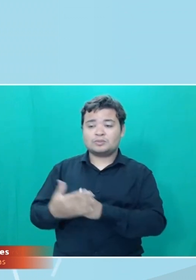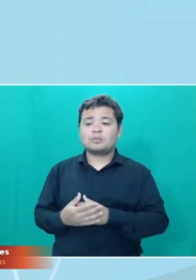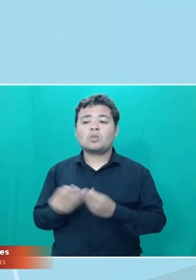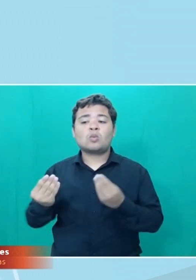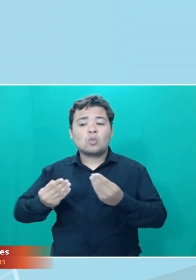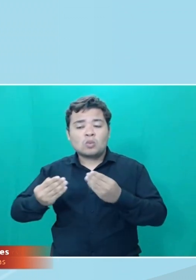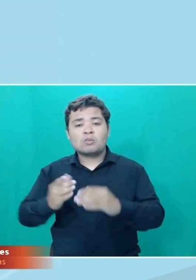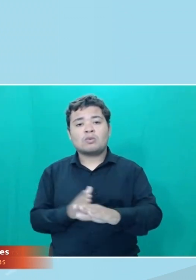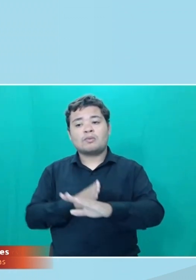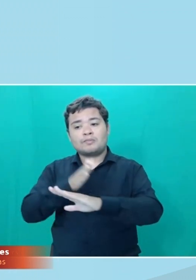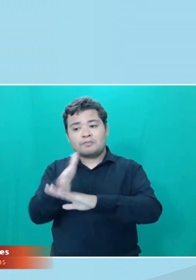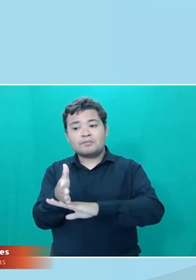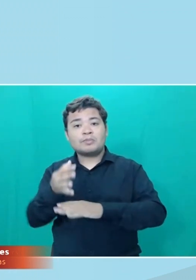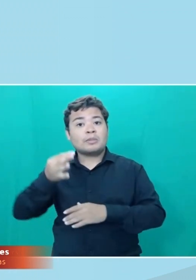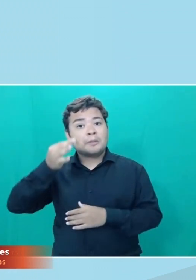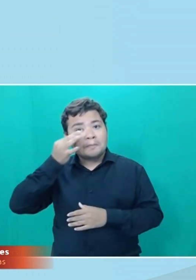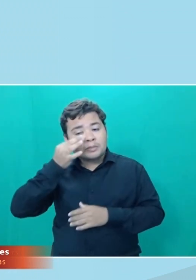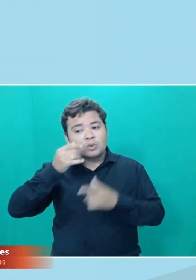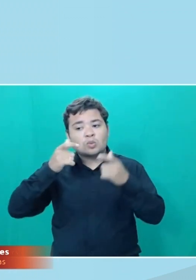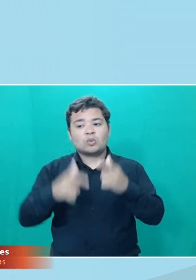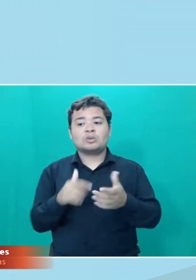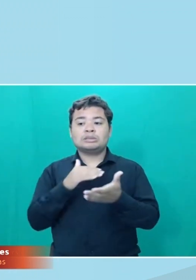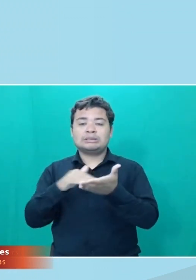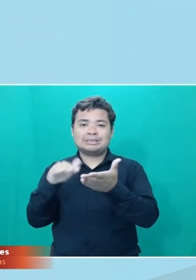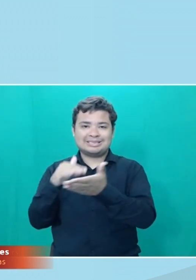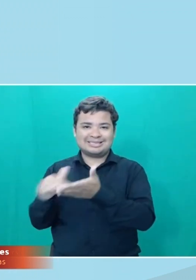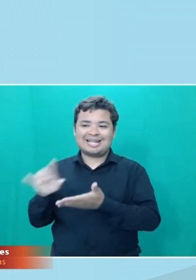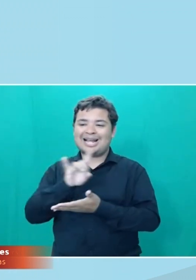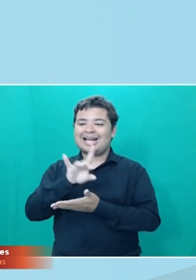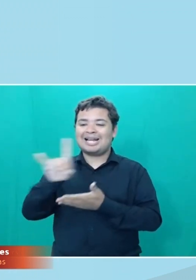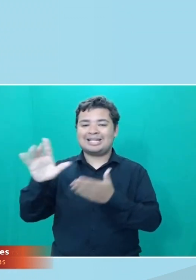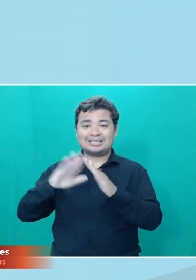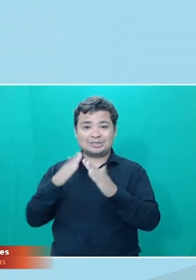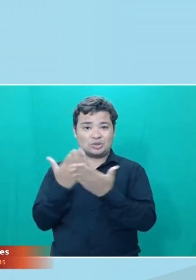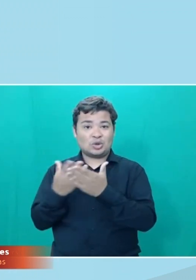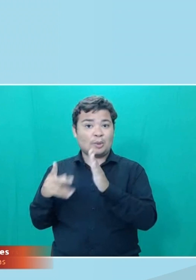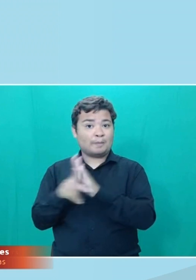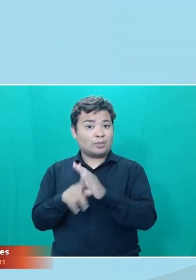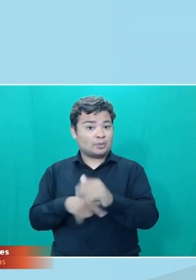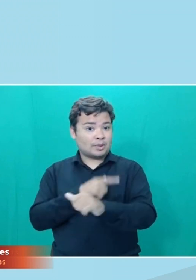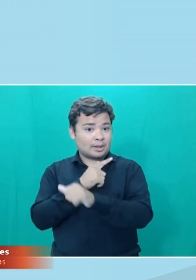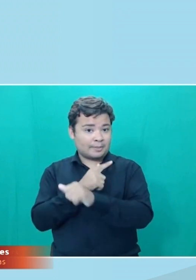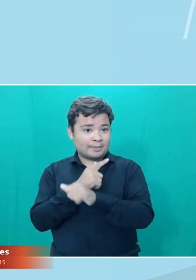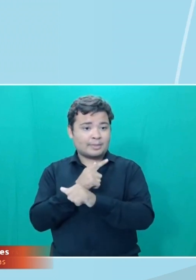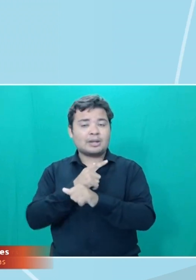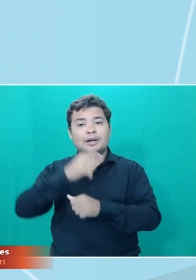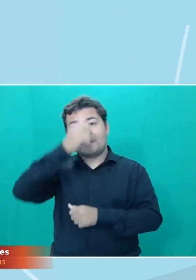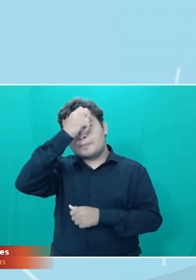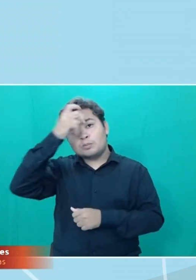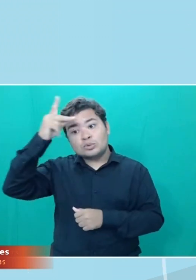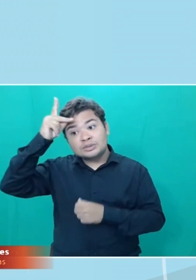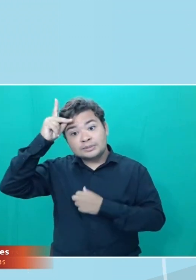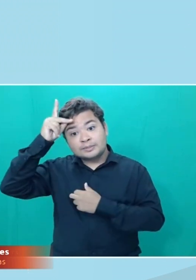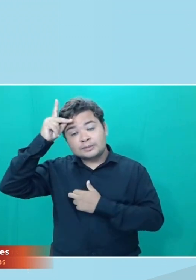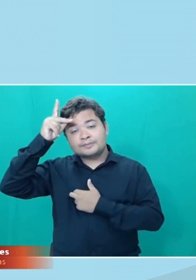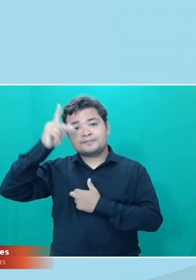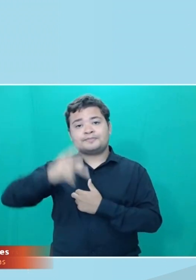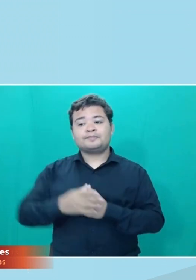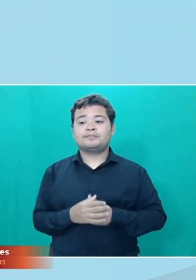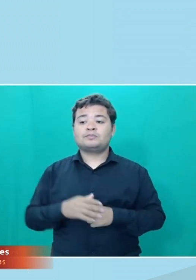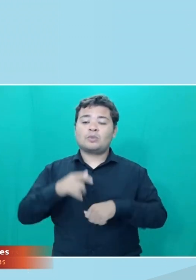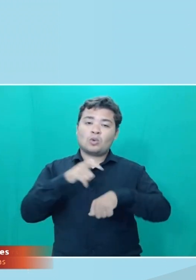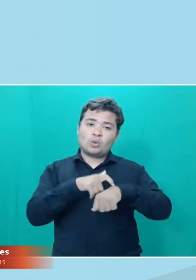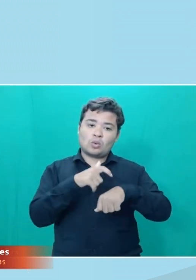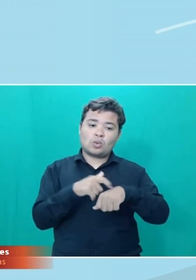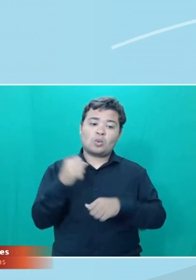presencialmente às secretarias das escolas de Aparecida de Goiânia, da rede municipal de Aparecida de Goiânia, no horário